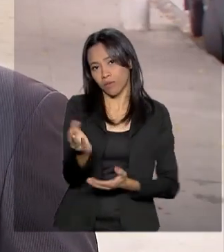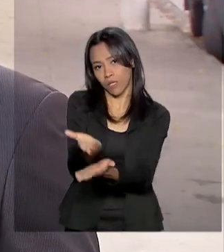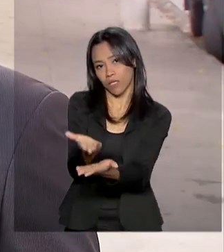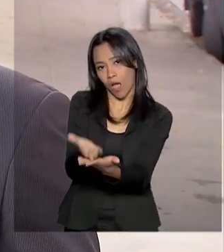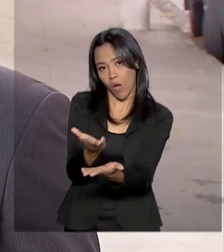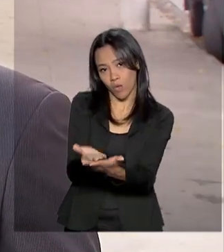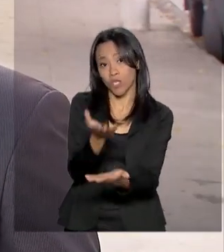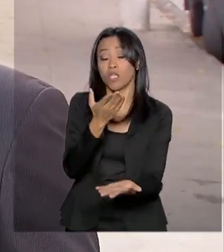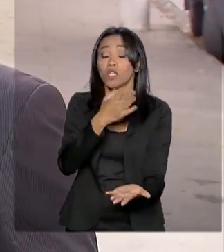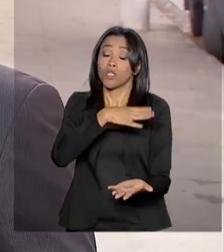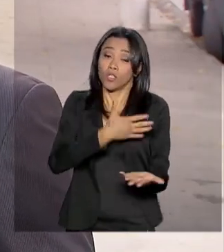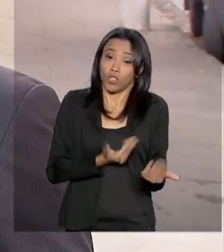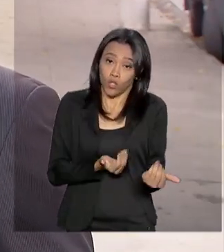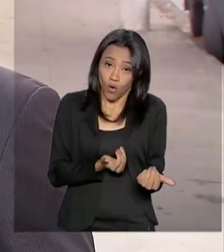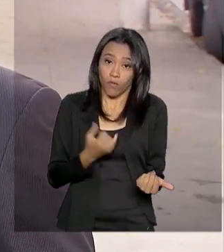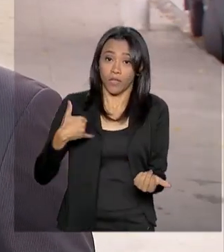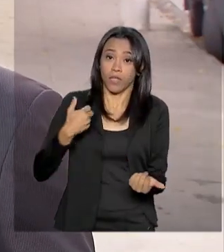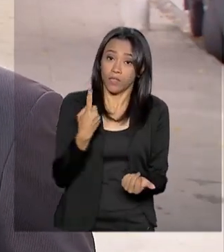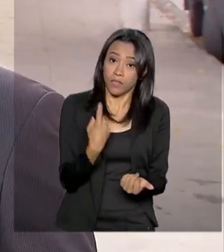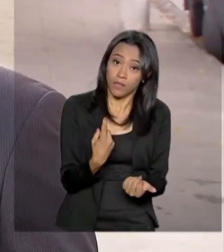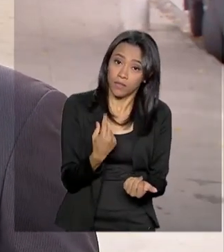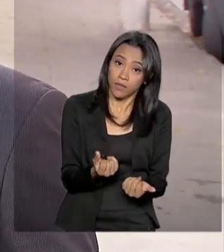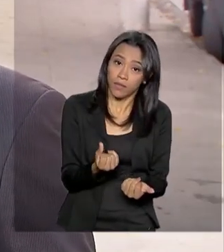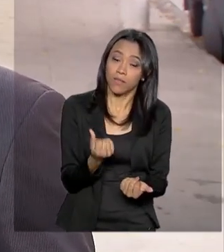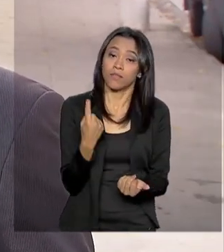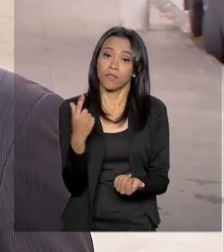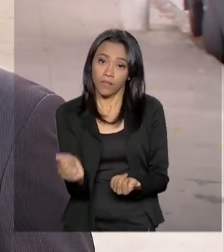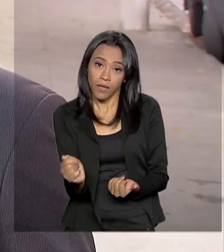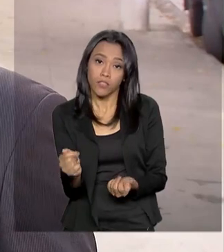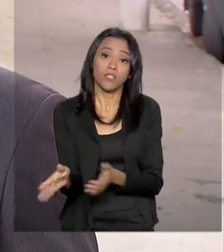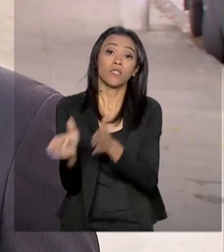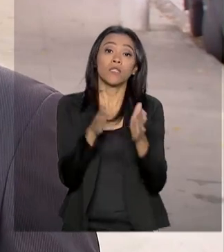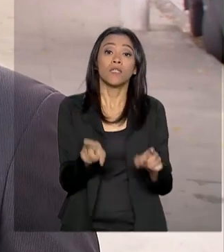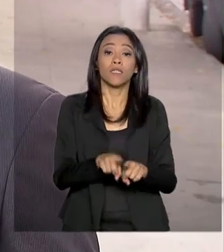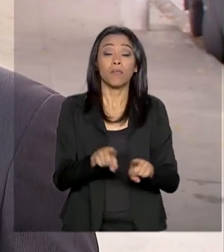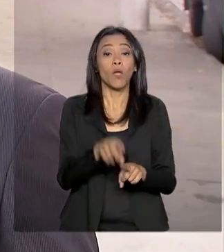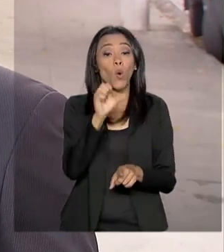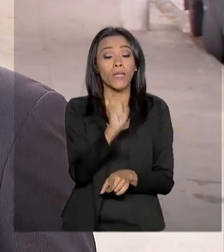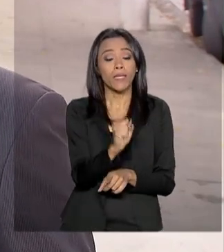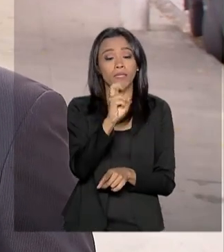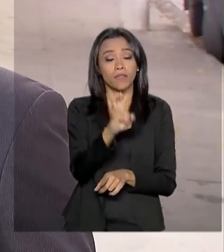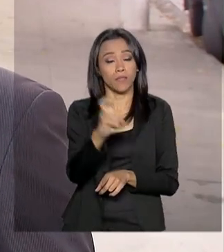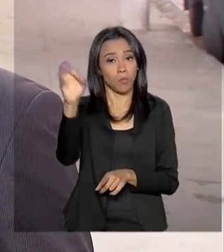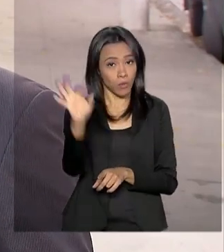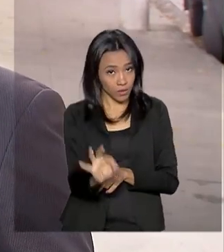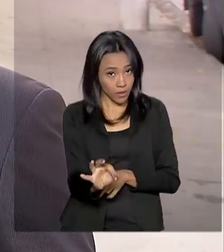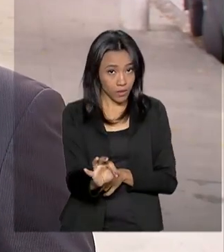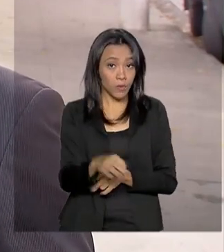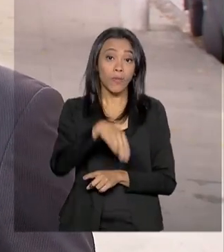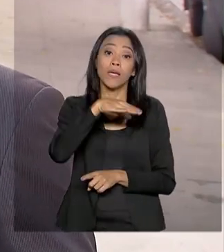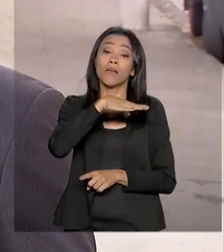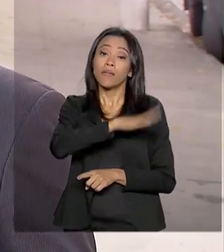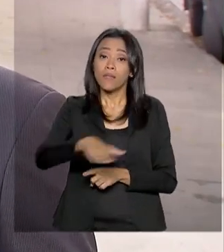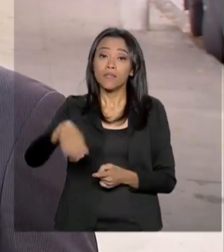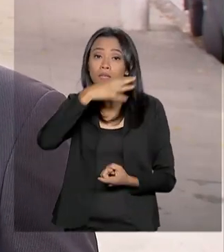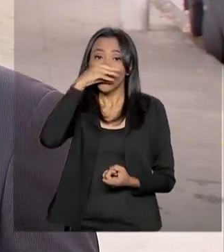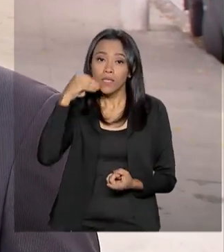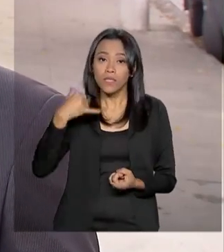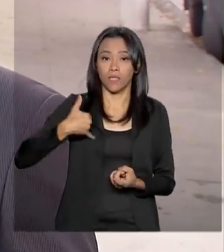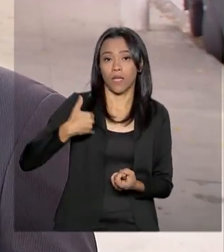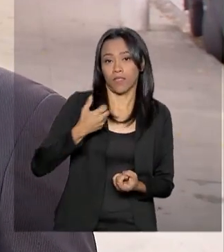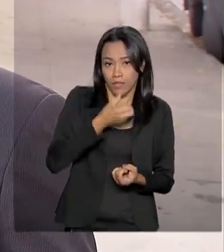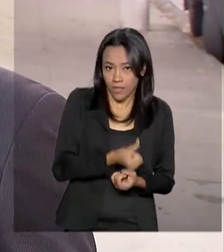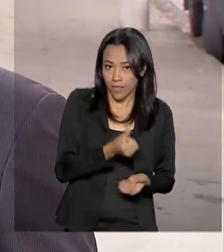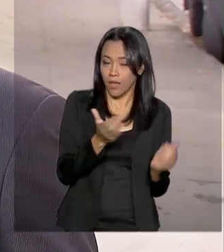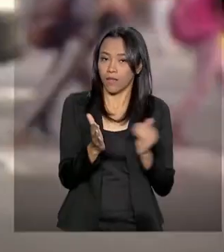no caso de jovens de 16 e 17 anos, e de 85% para crianças e adolescentes entre 6